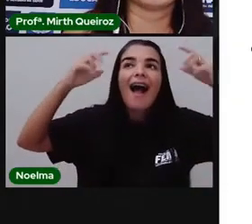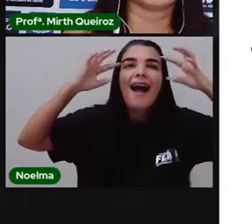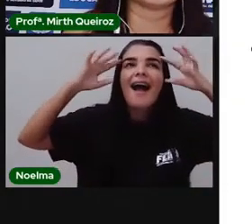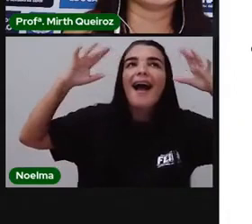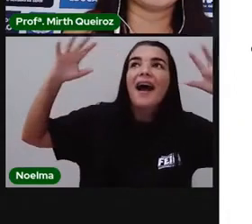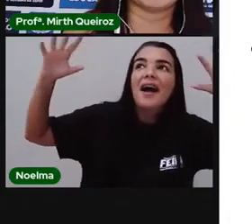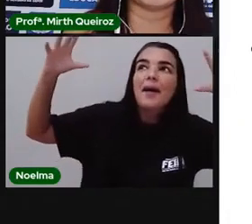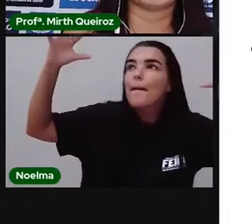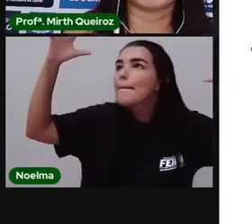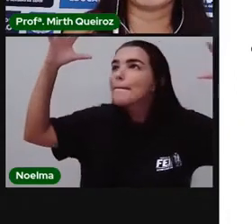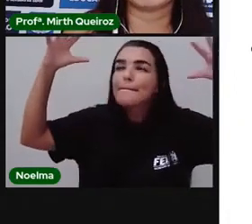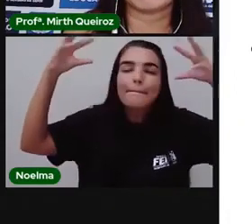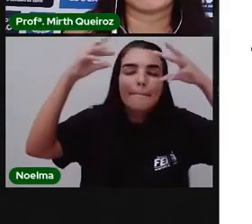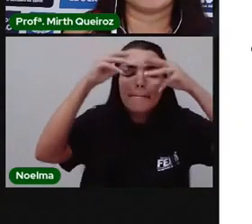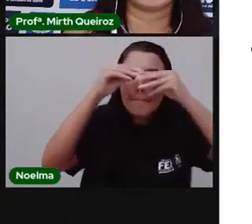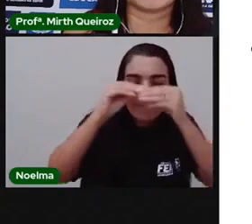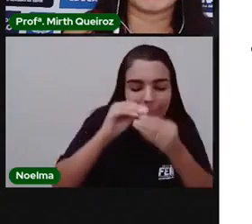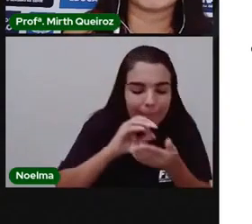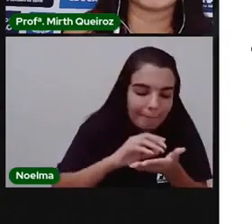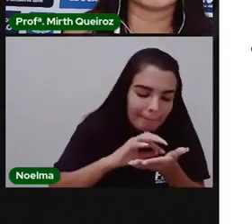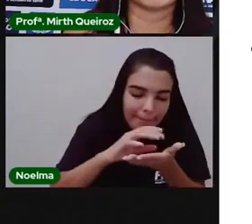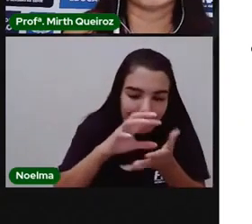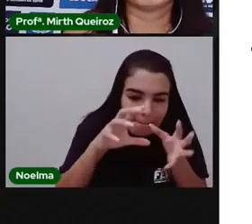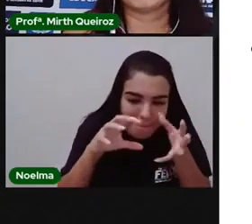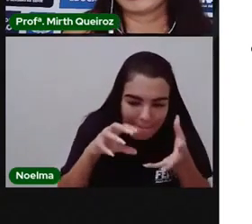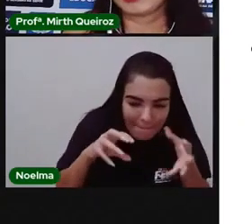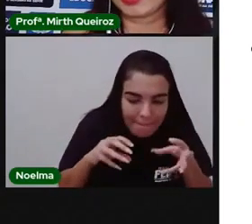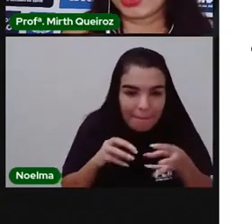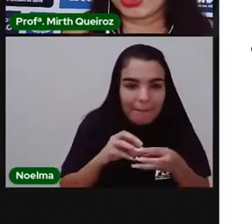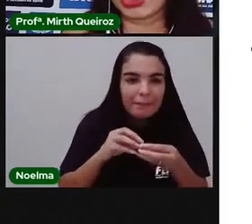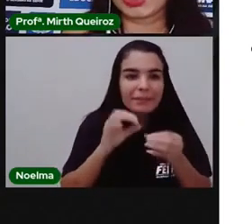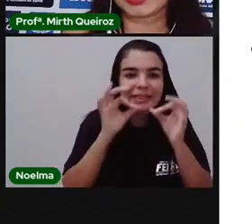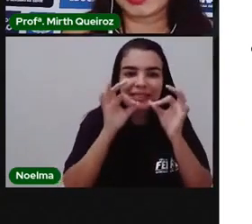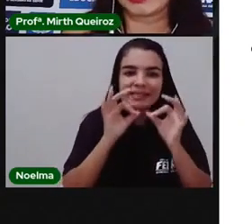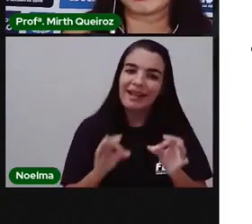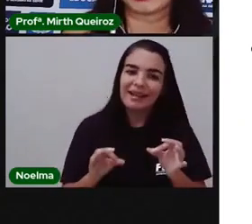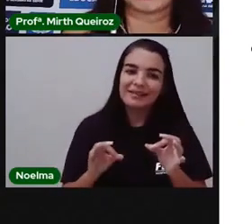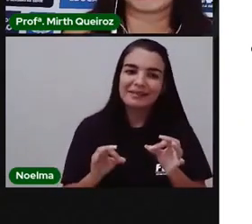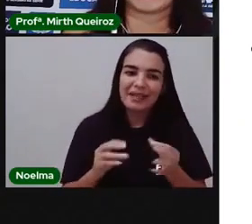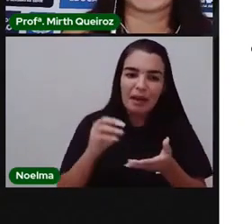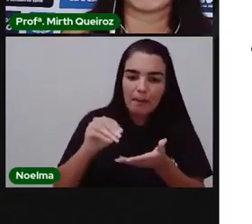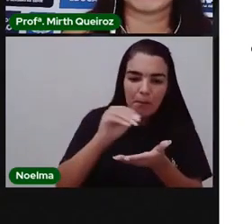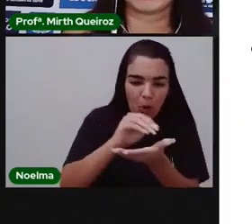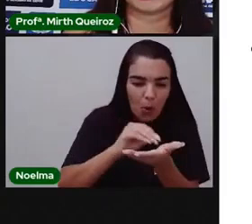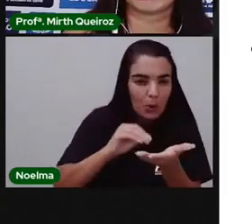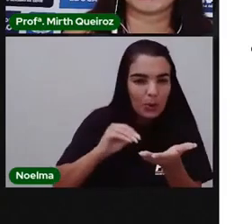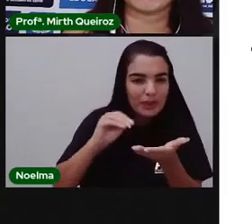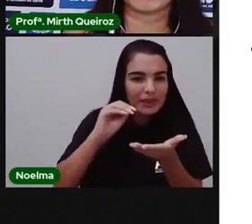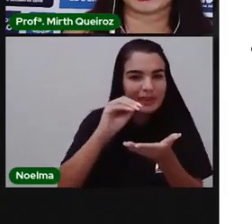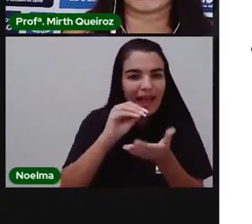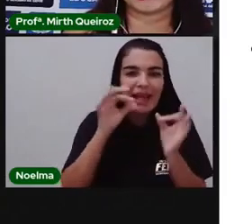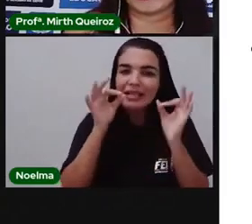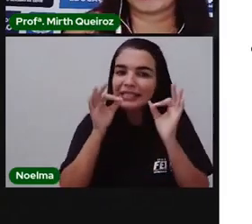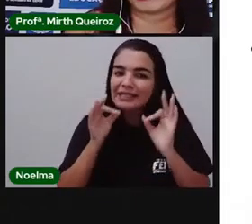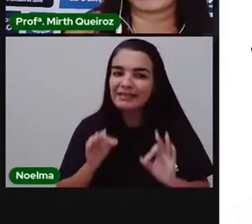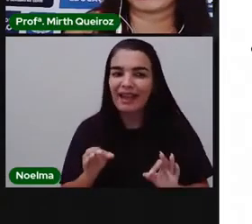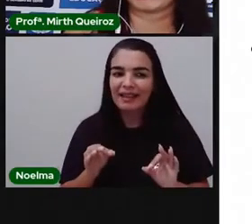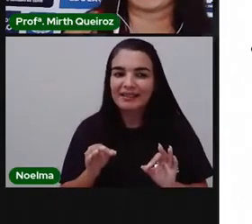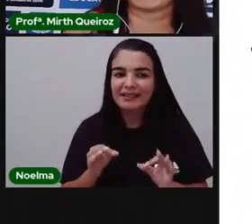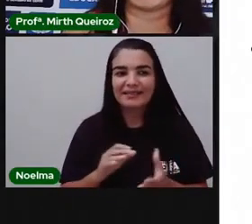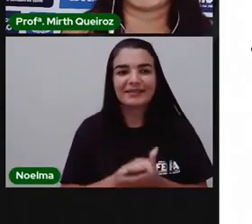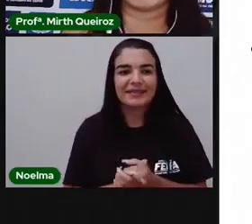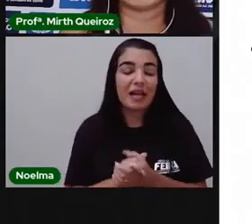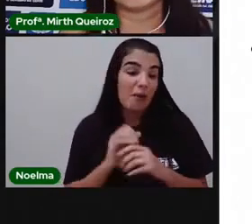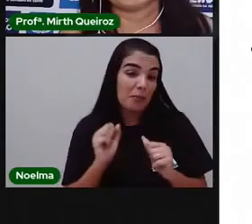Sendo que algumas dessas imagens podem ser montadas de maneiras distintas. Às vezes a gente pode fazer o mesmo tipo de figura, só que de uma forma